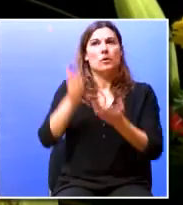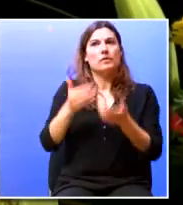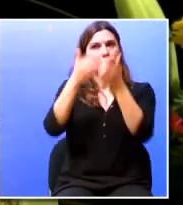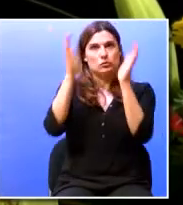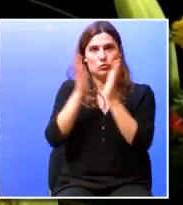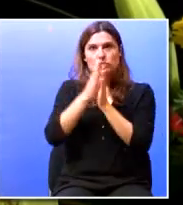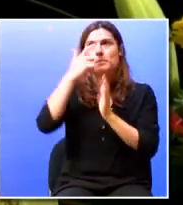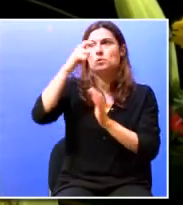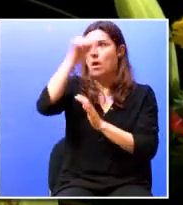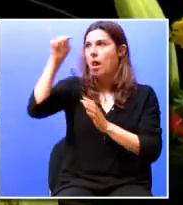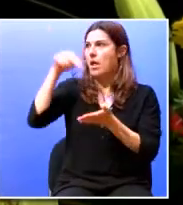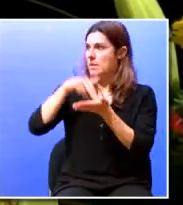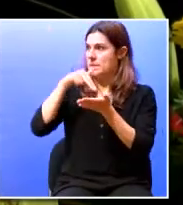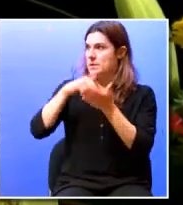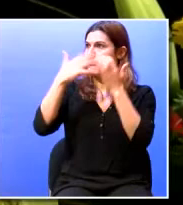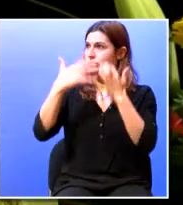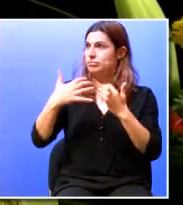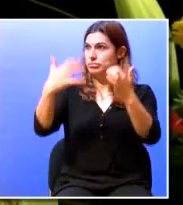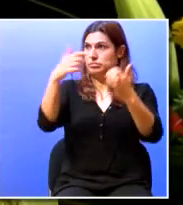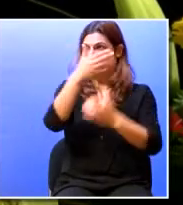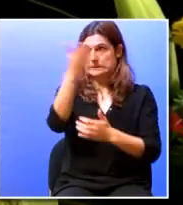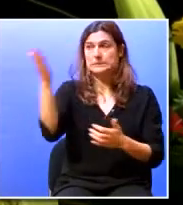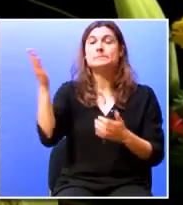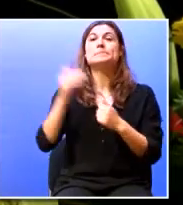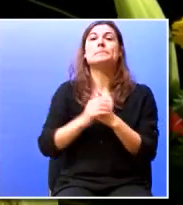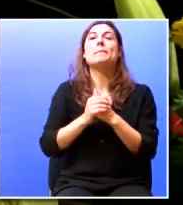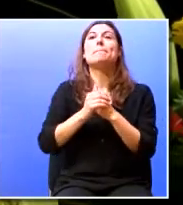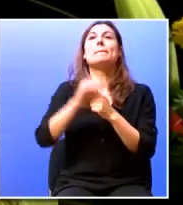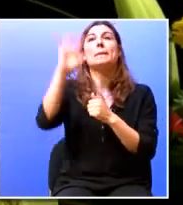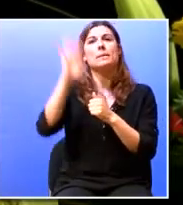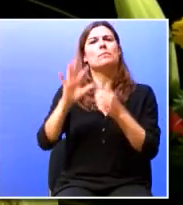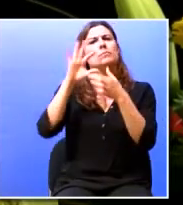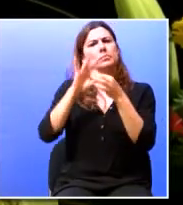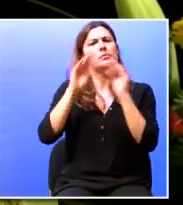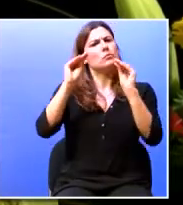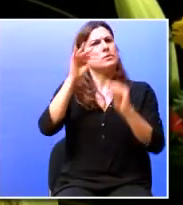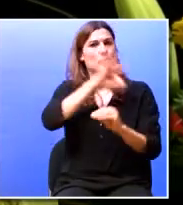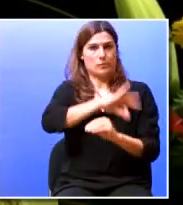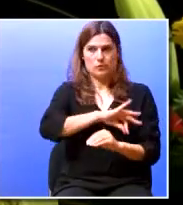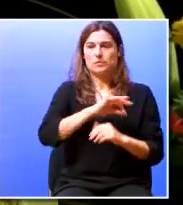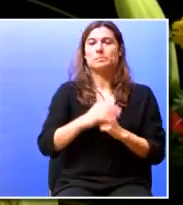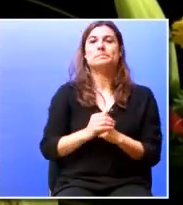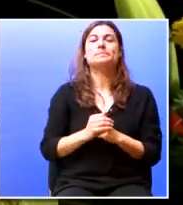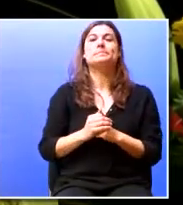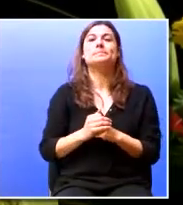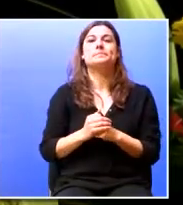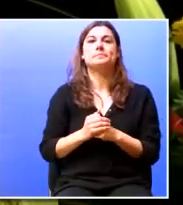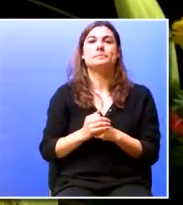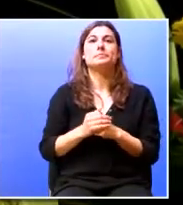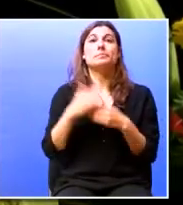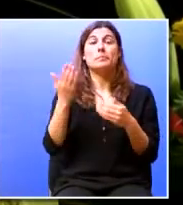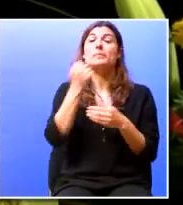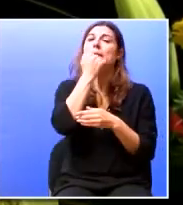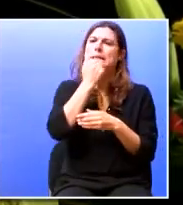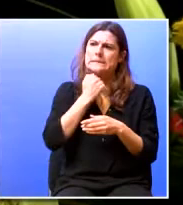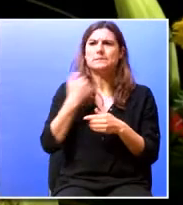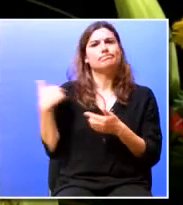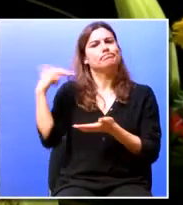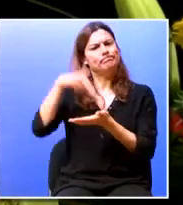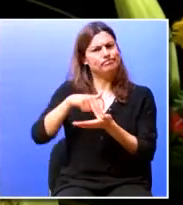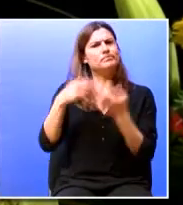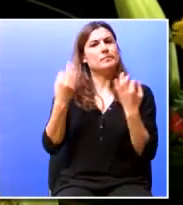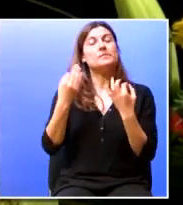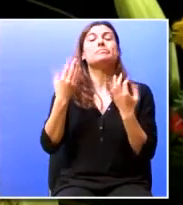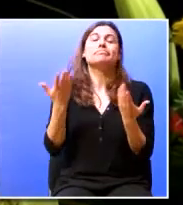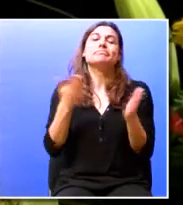todos os presentes neste Congresso Nacional de Formação Profissional. É com muito gosto que o faço, porque de